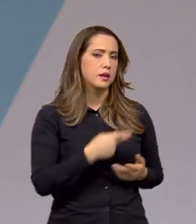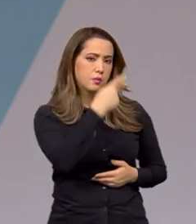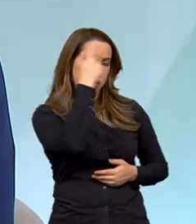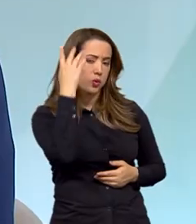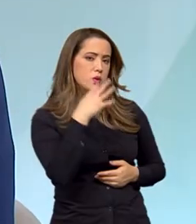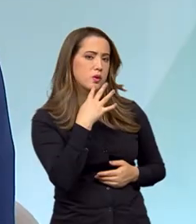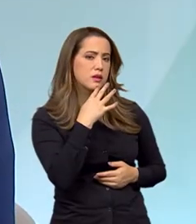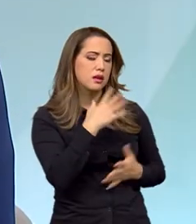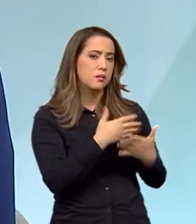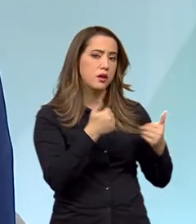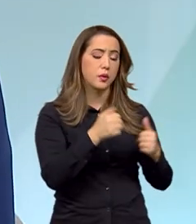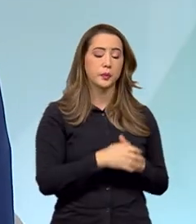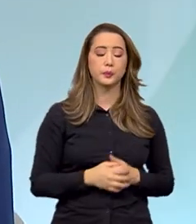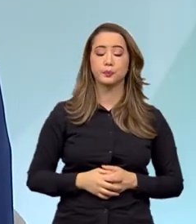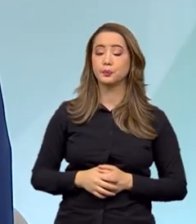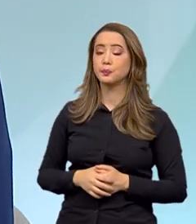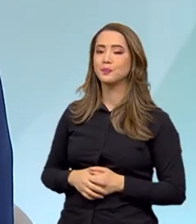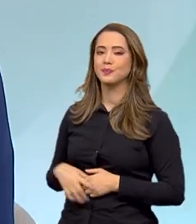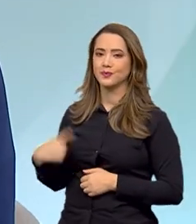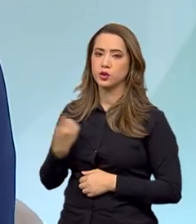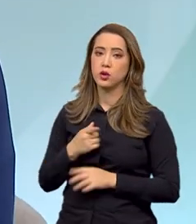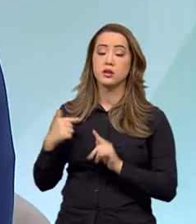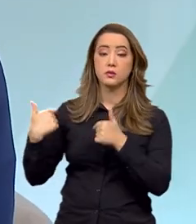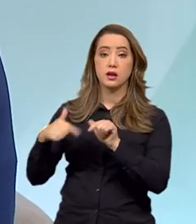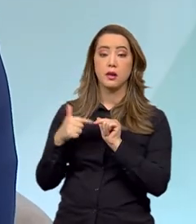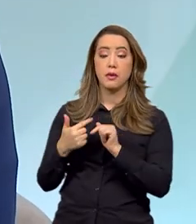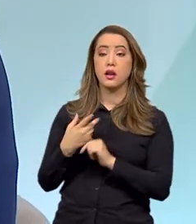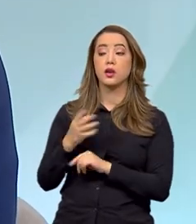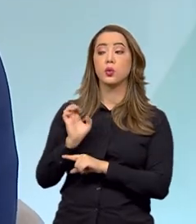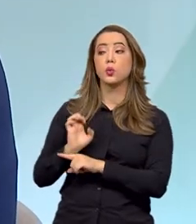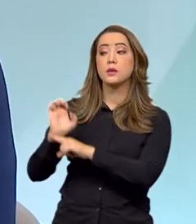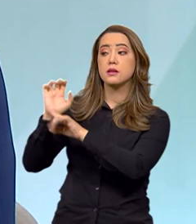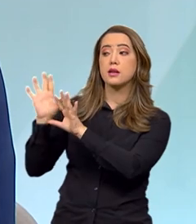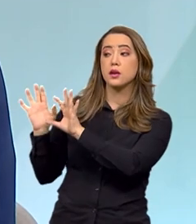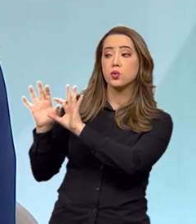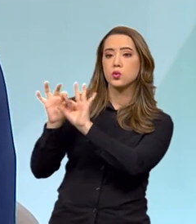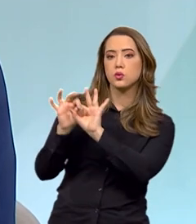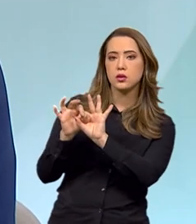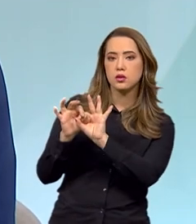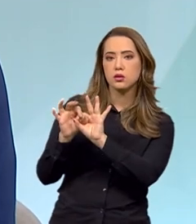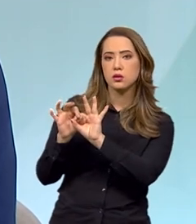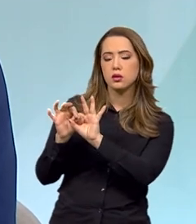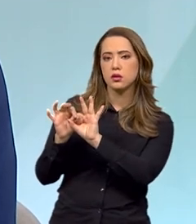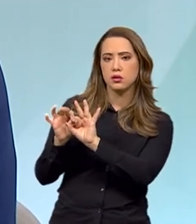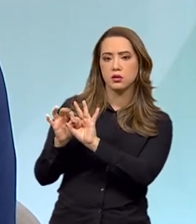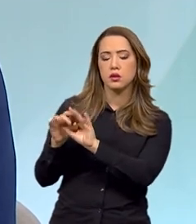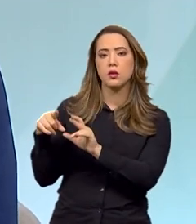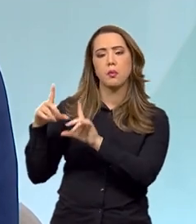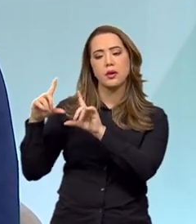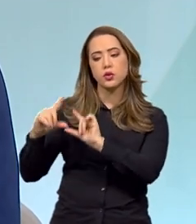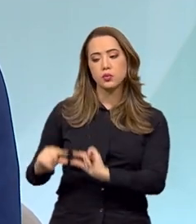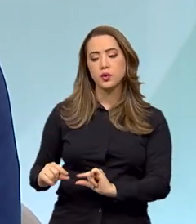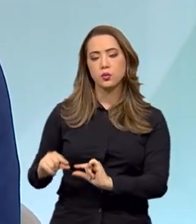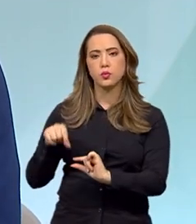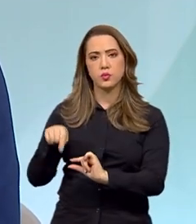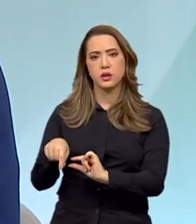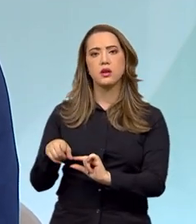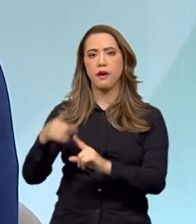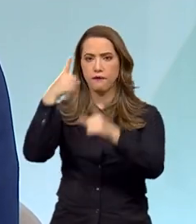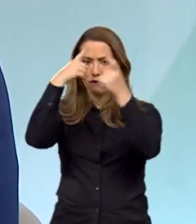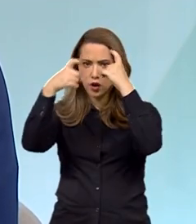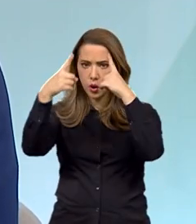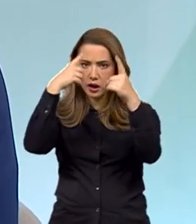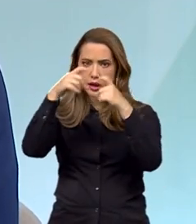assistindo. Nós estamos trabalhando com os estados em duas frentes, na verdade. Nós estamos com um grande pacto pela redução da violência letal